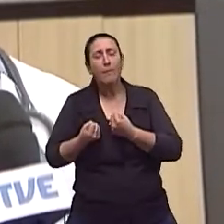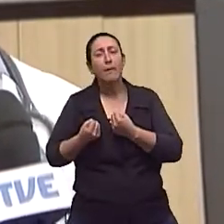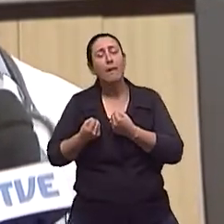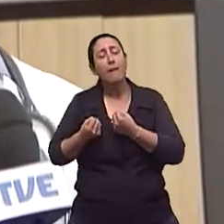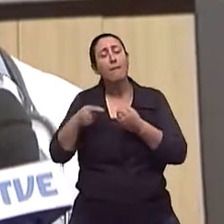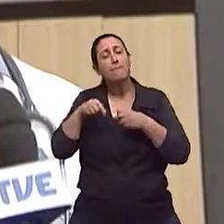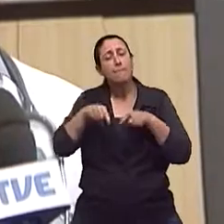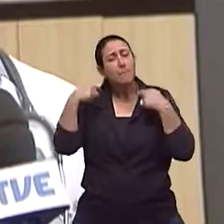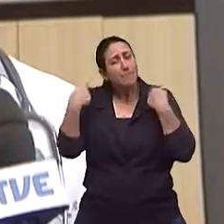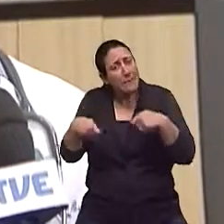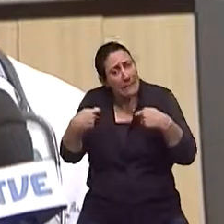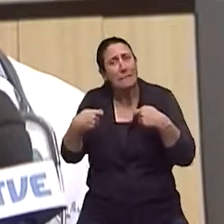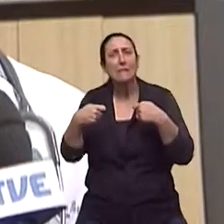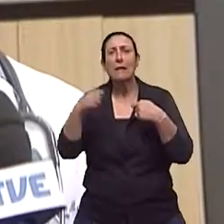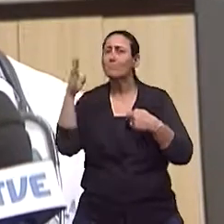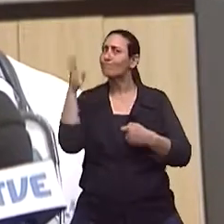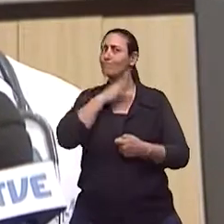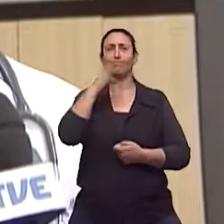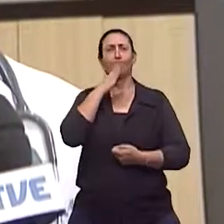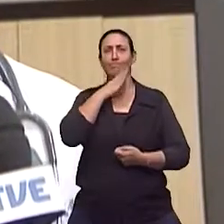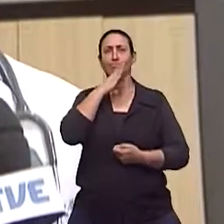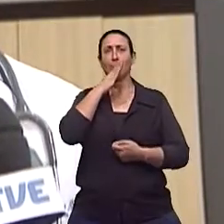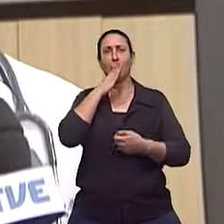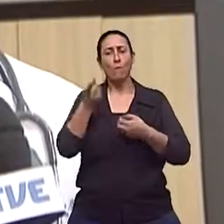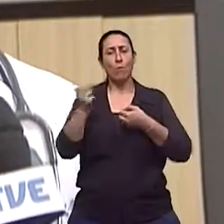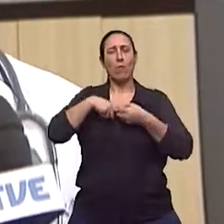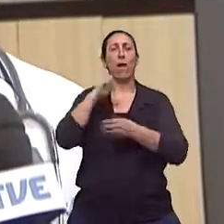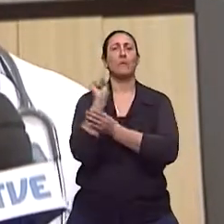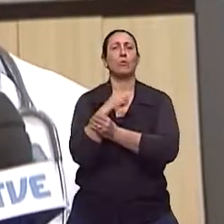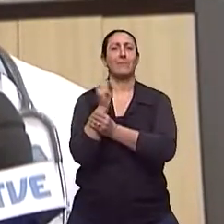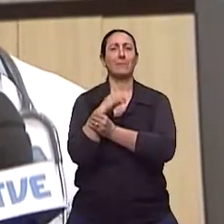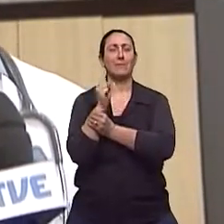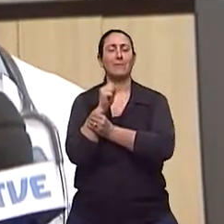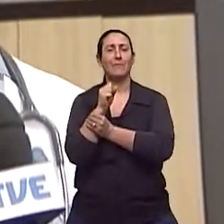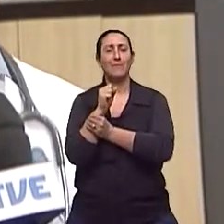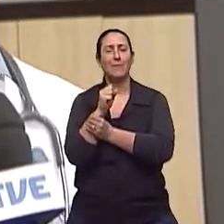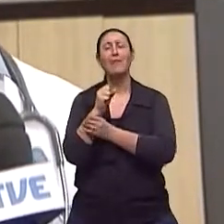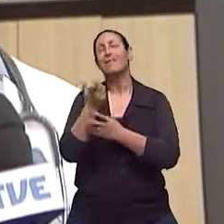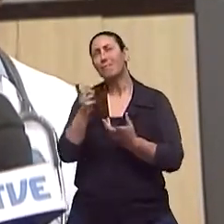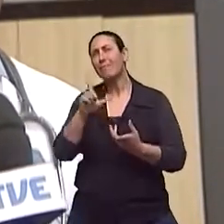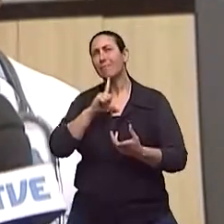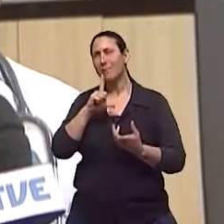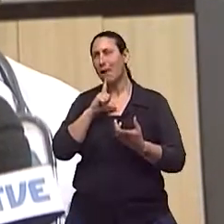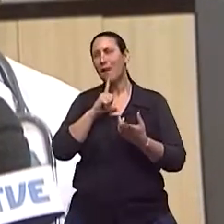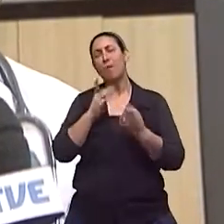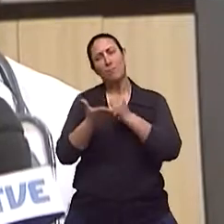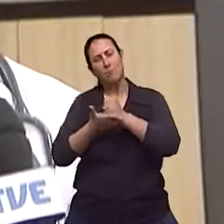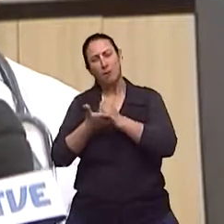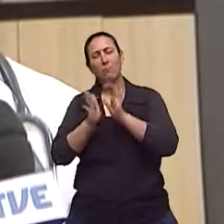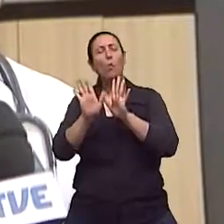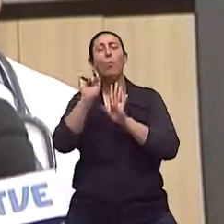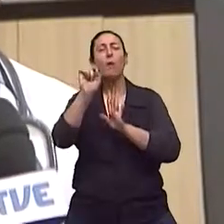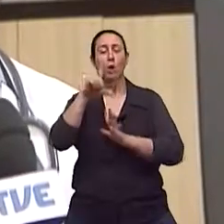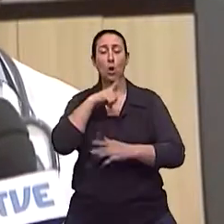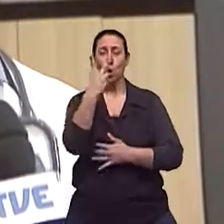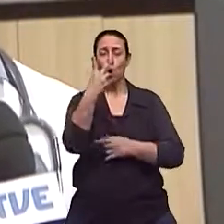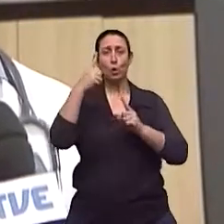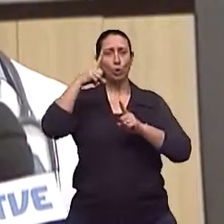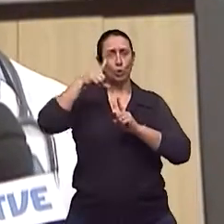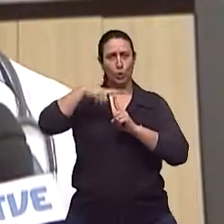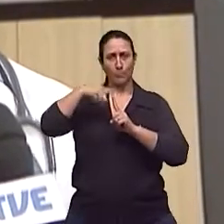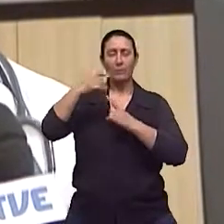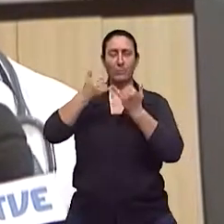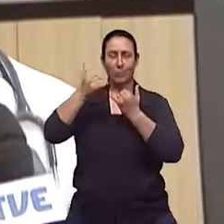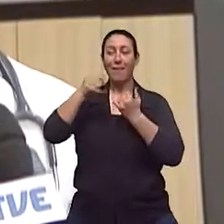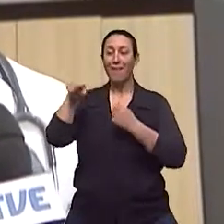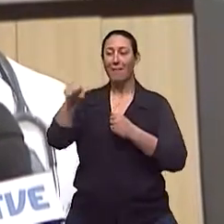que ele possa iniciar imediatamente a fisioterapia. Existem basicamente dois tipos de fratura. Esse tipo de fratura que o